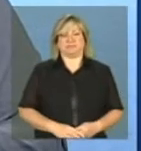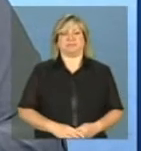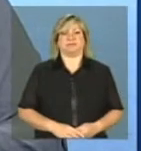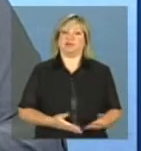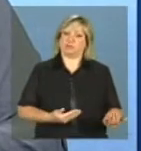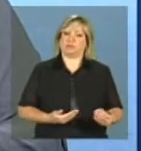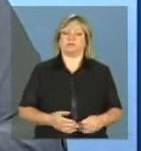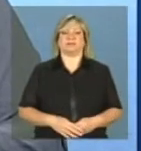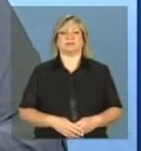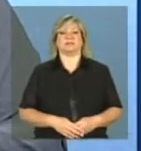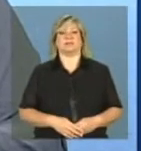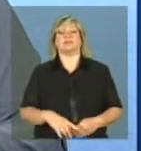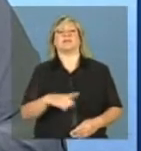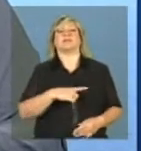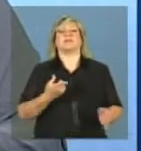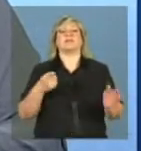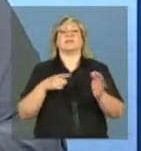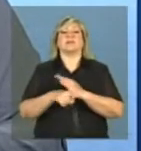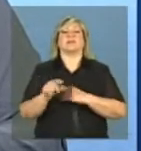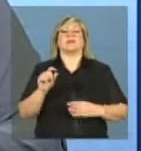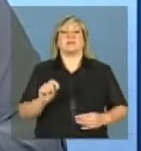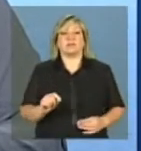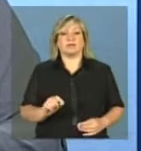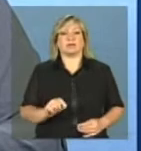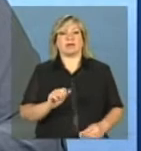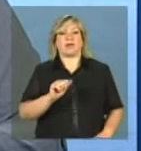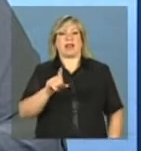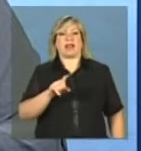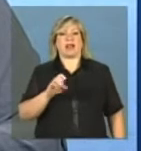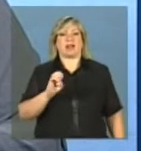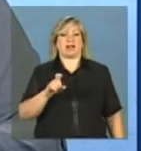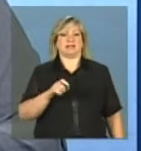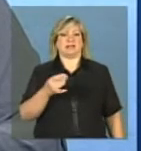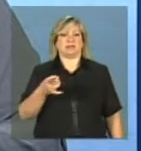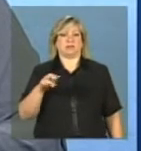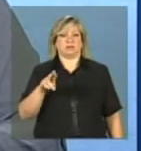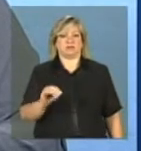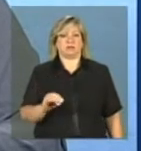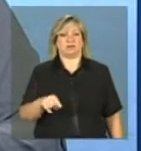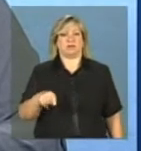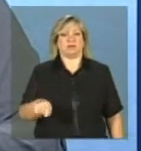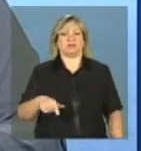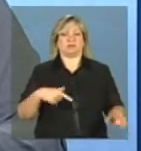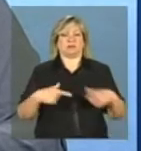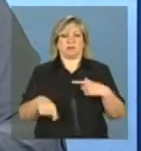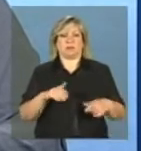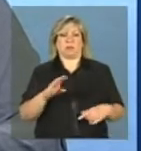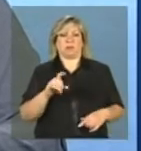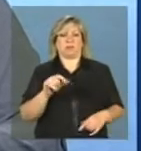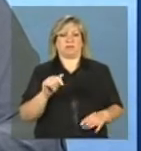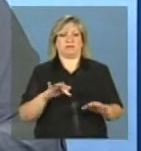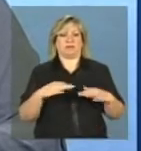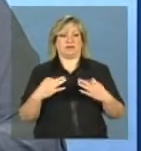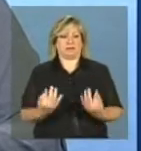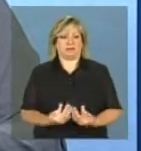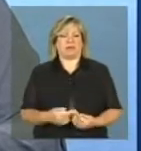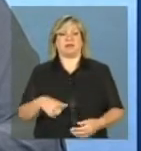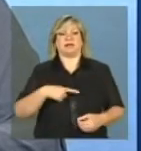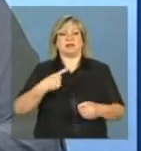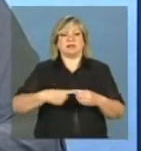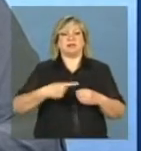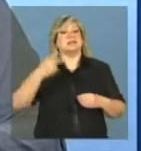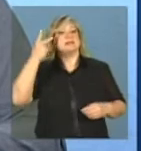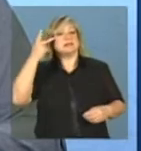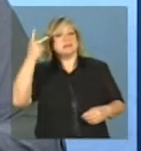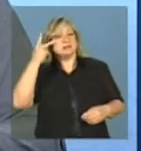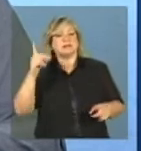Alexandro, Alexandro Cesário, gestor do programa Bolsa Família, no interior de São Paulo